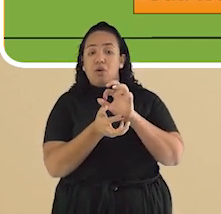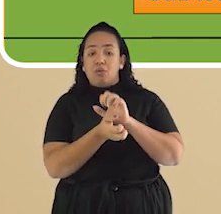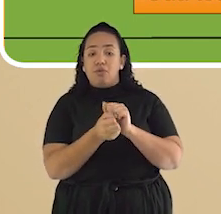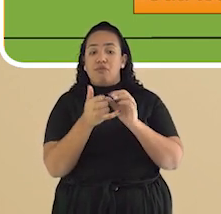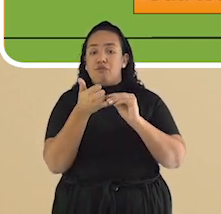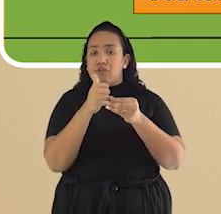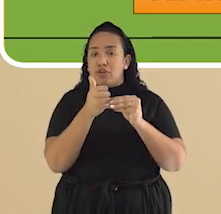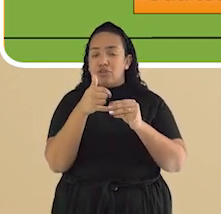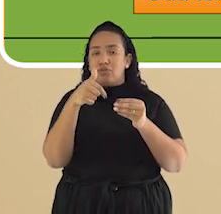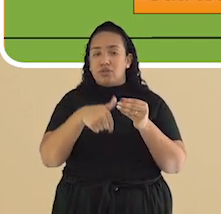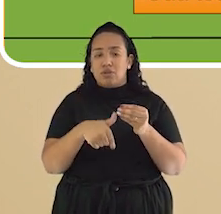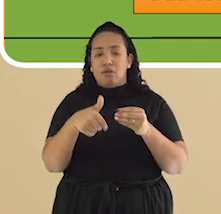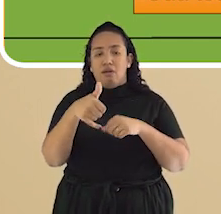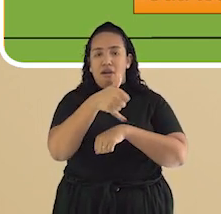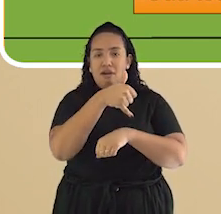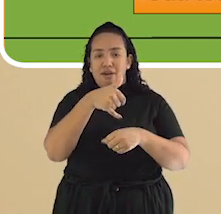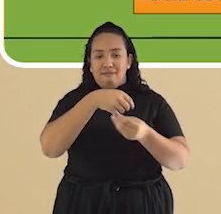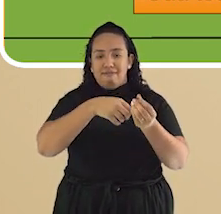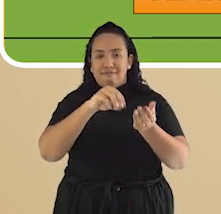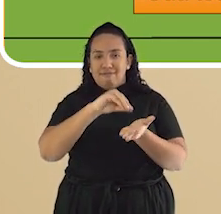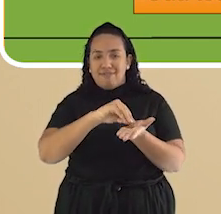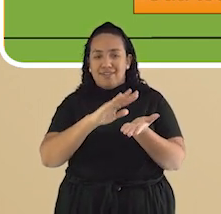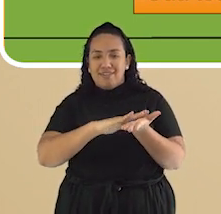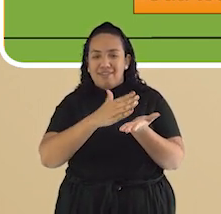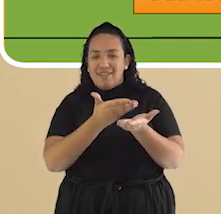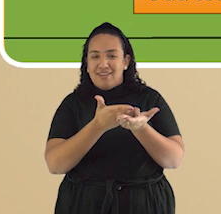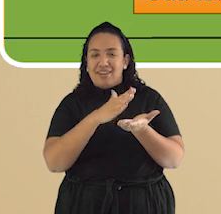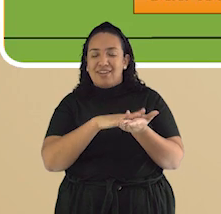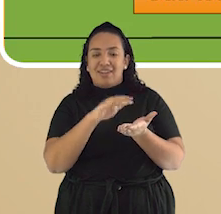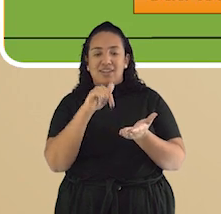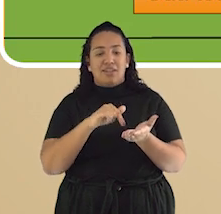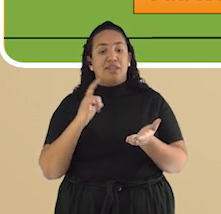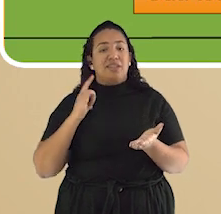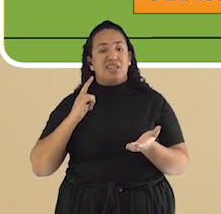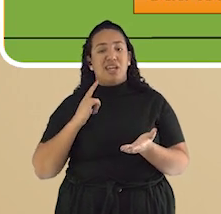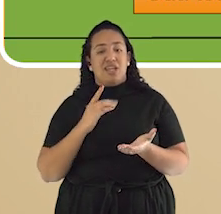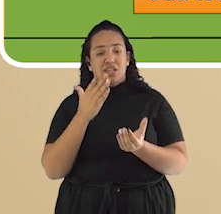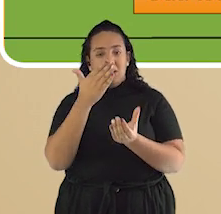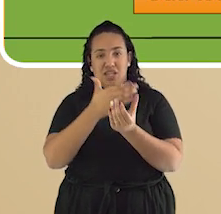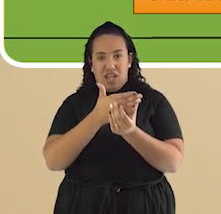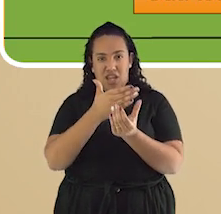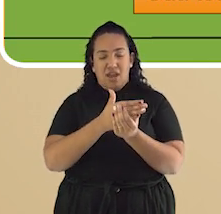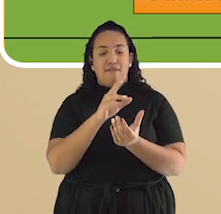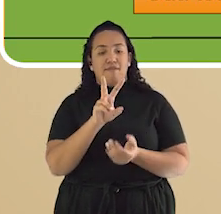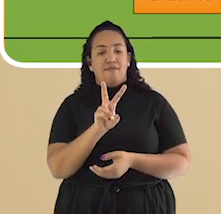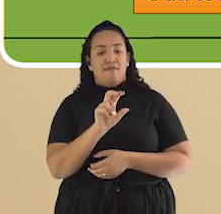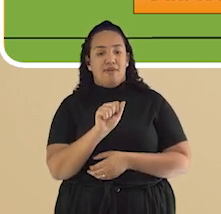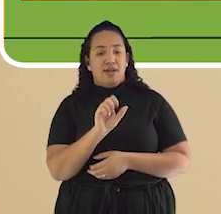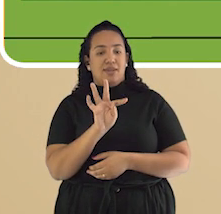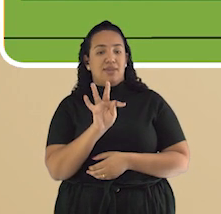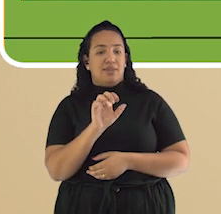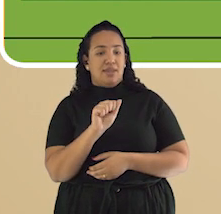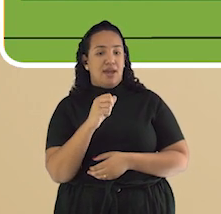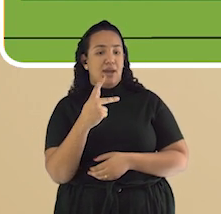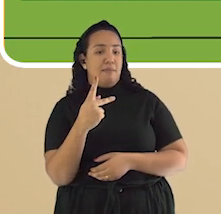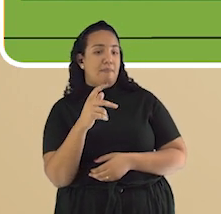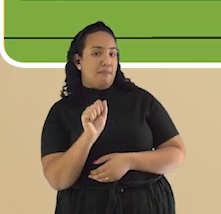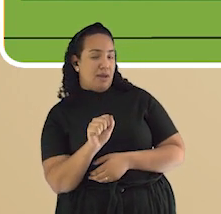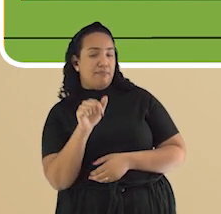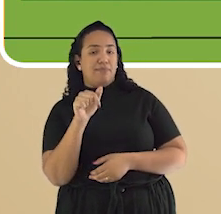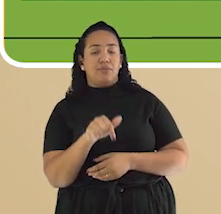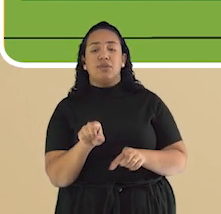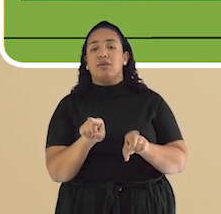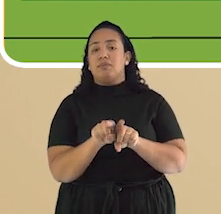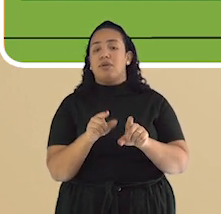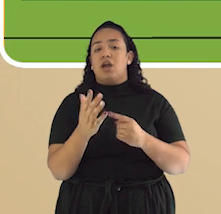frito no azeite de dendê, recheado com vatapá, caruru, camarão e molho de pimenta. É rico em seus minerais,